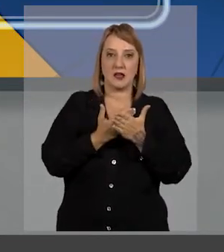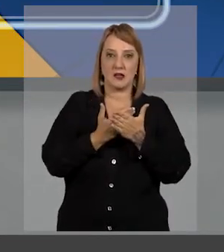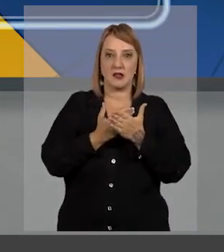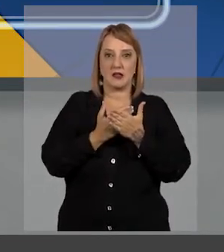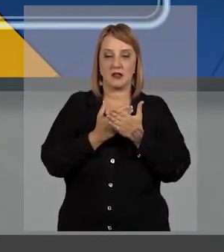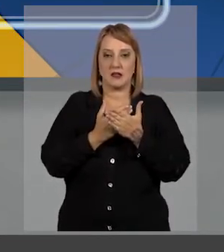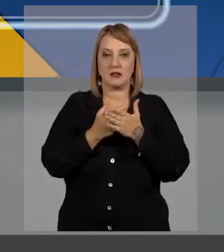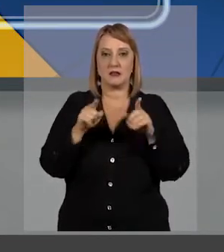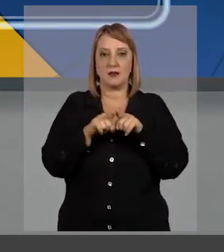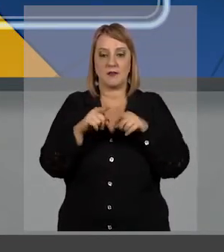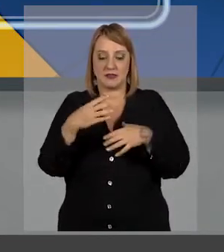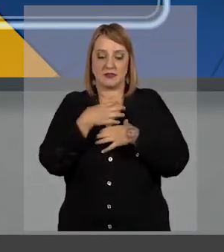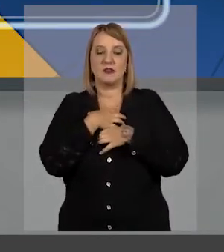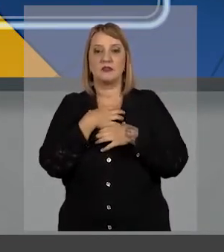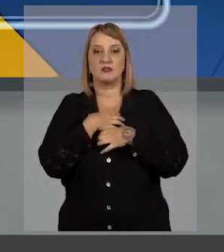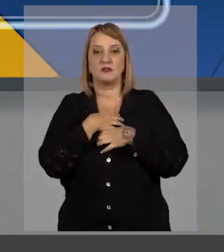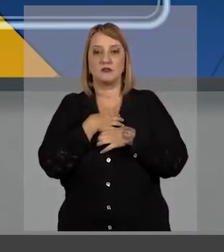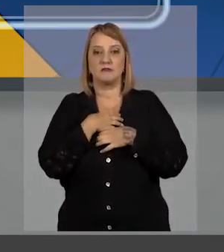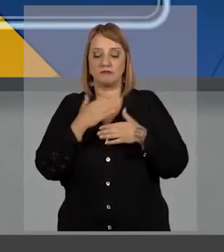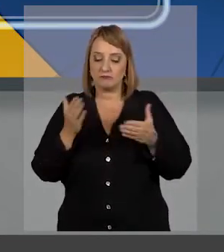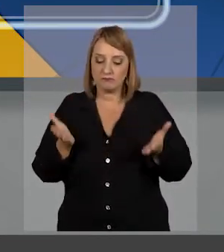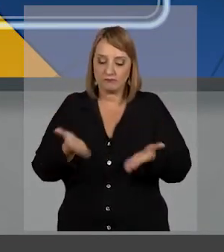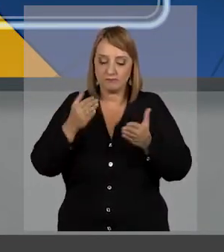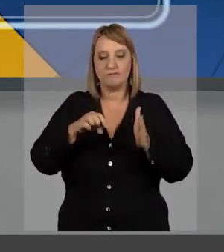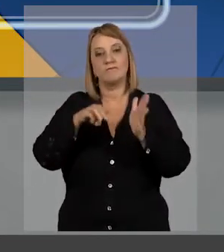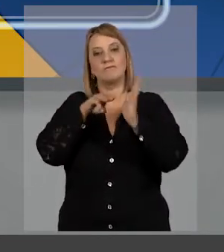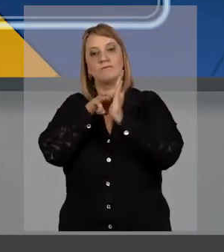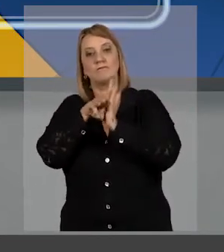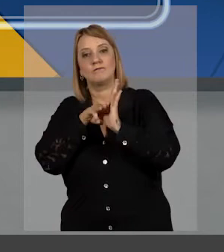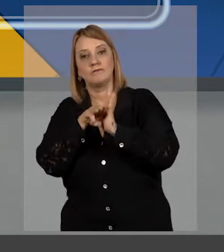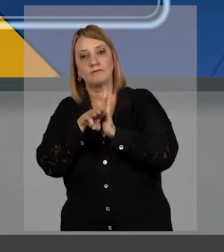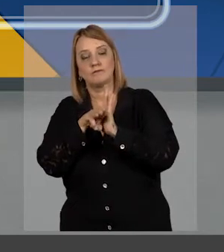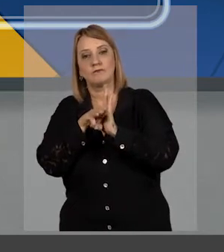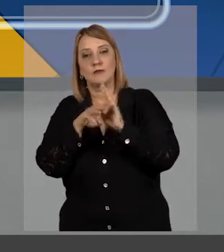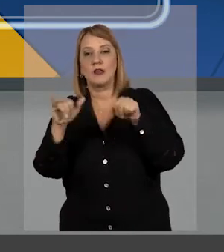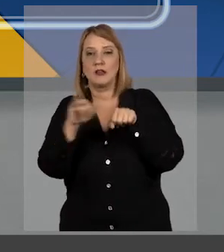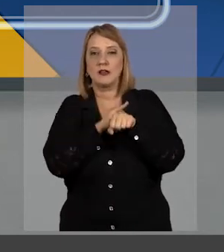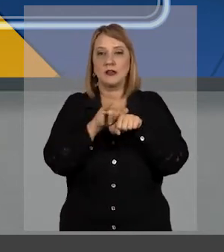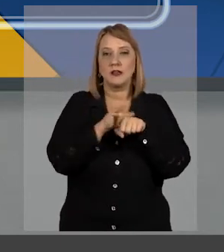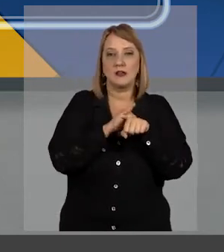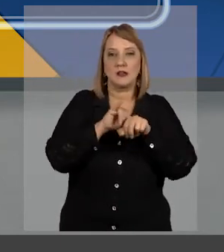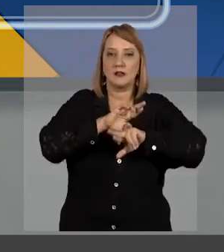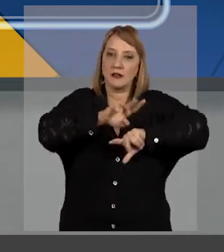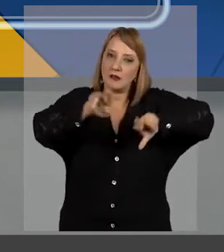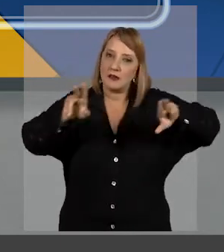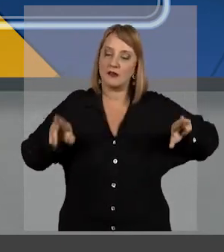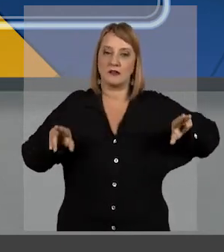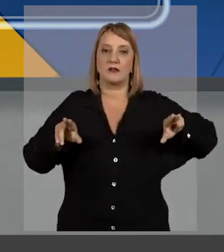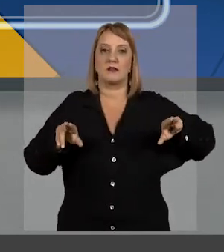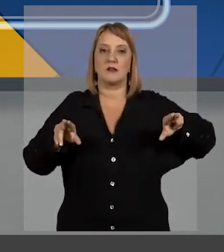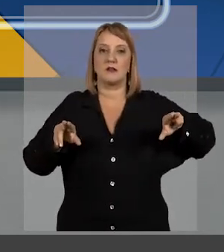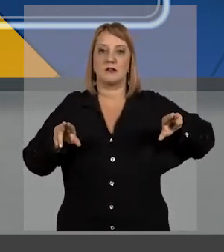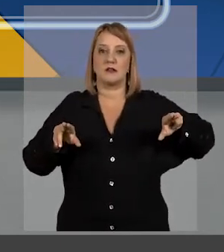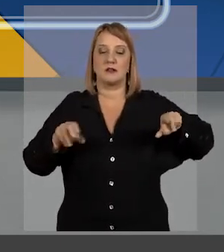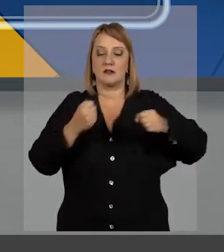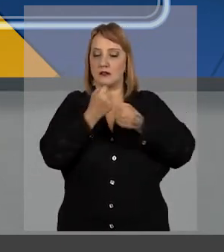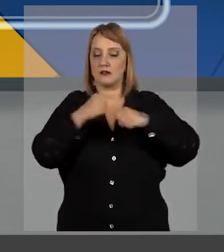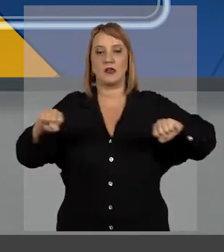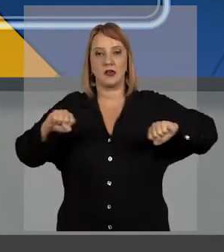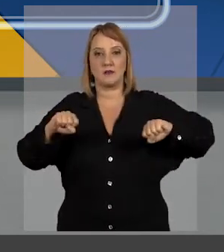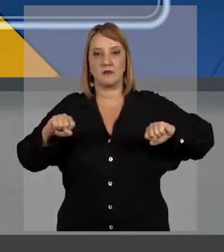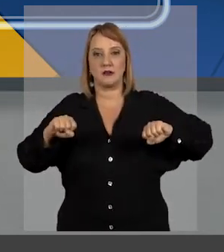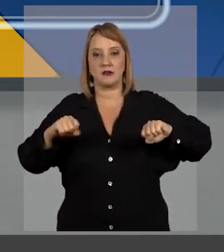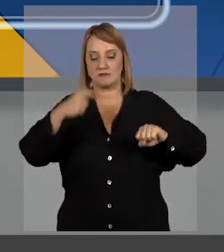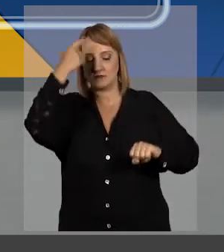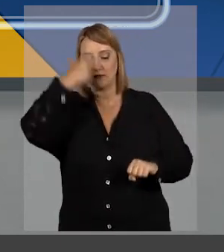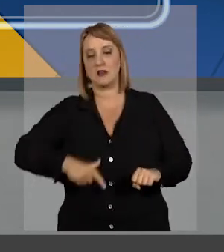sala de aula à dimensão afetiva, com estímulos, metodologias e estratégias diversificadas que